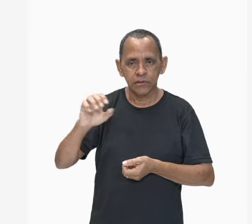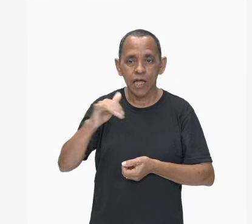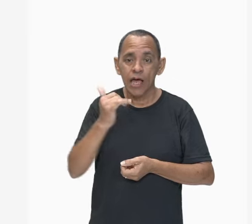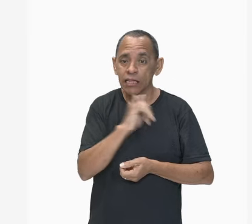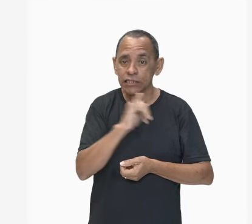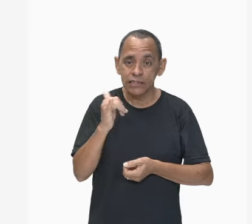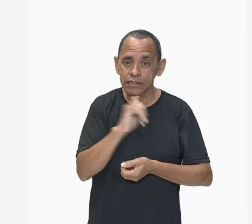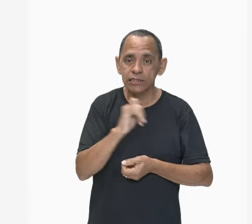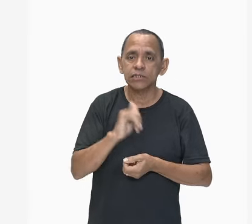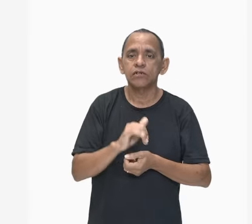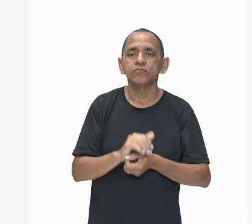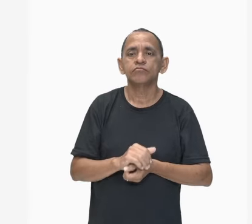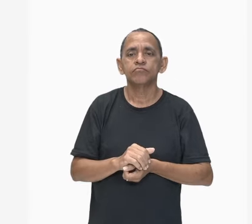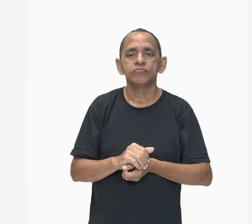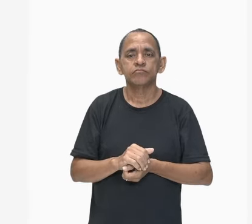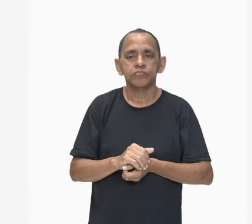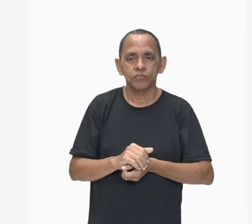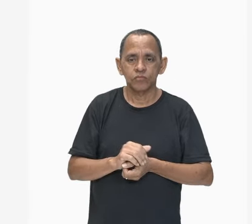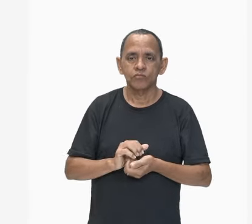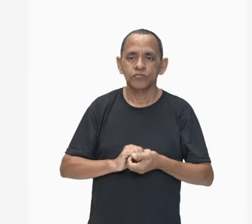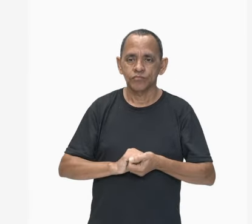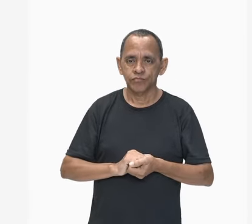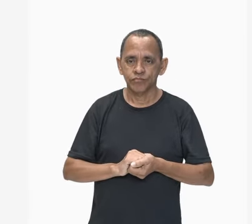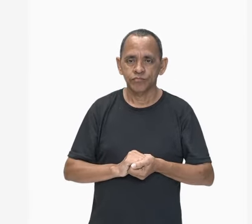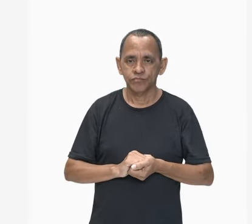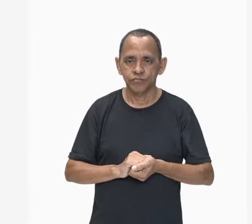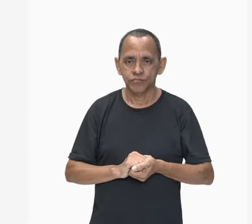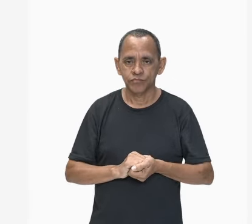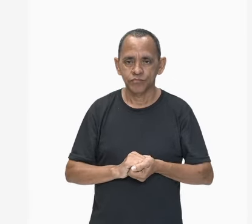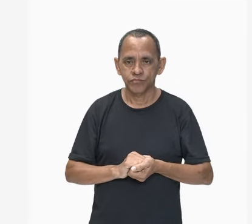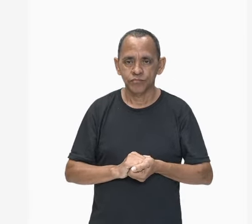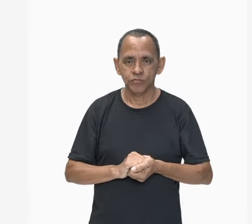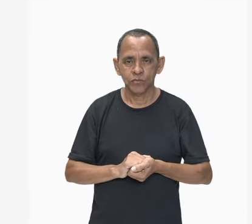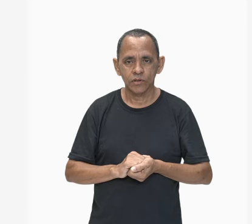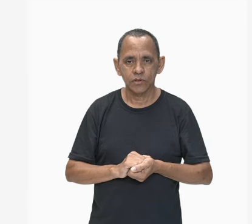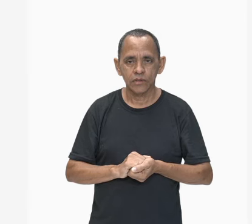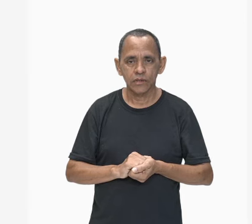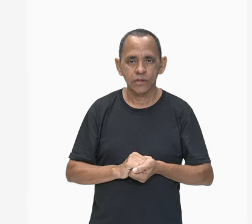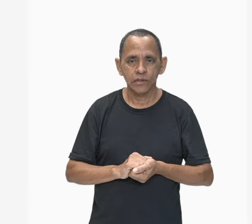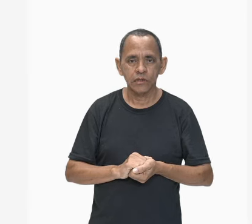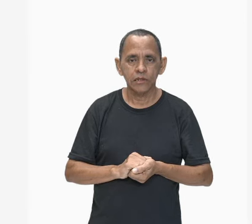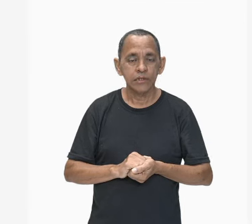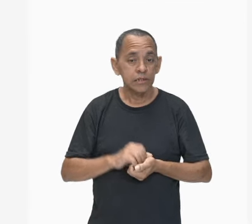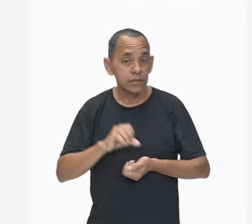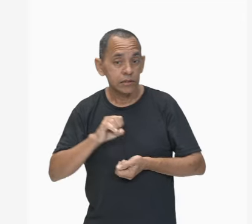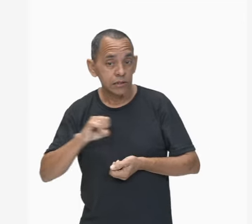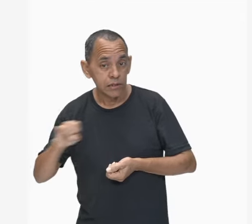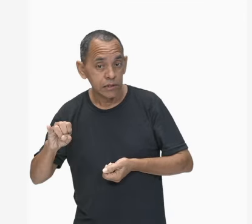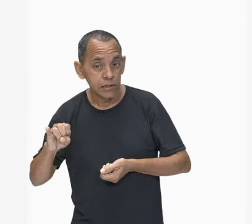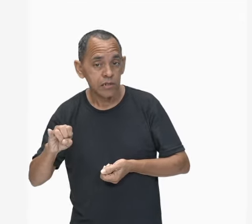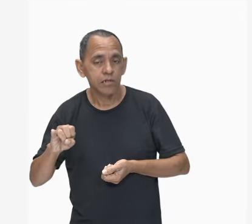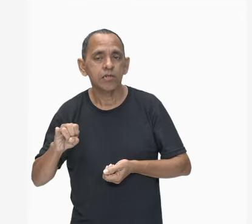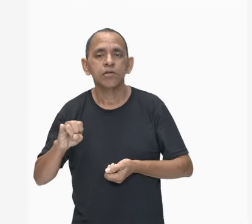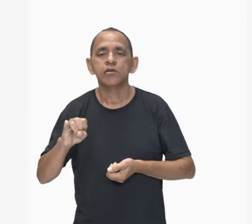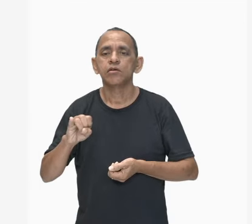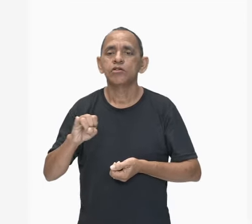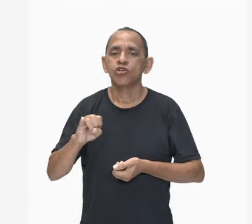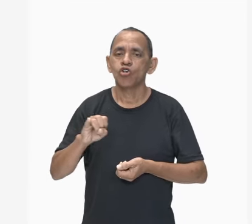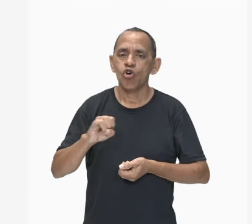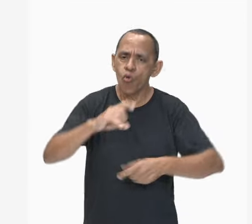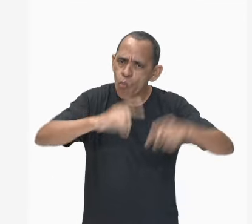é de arrepiar os cabelos. Mesmo um corpo neutro, como o,